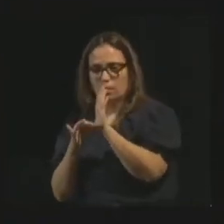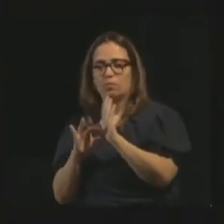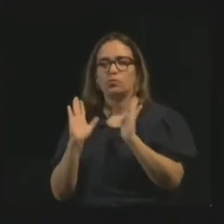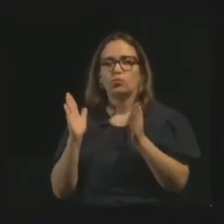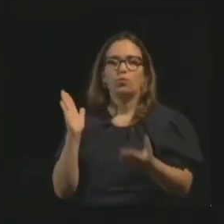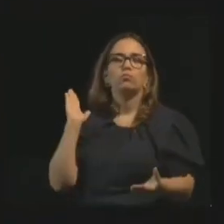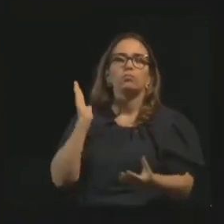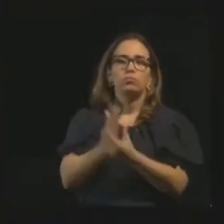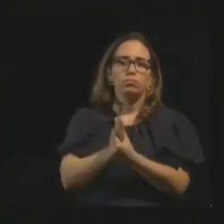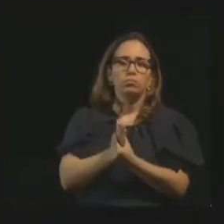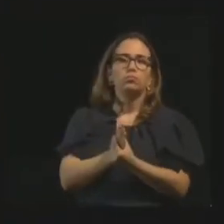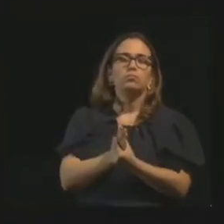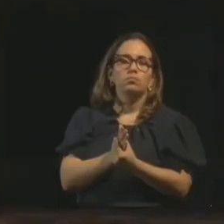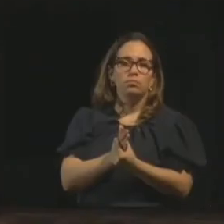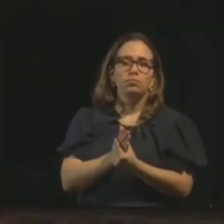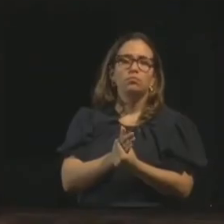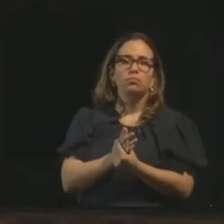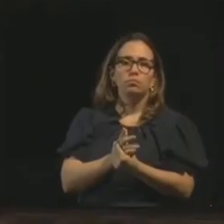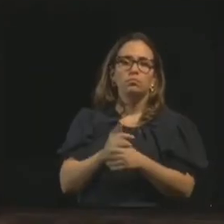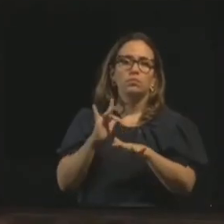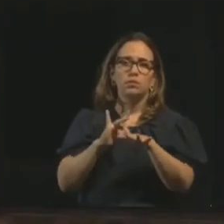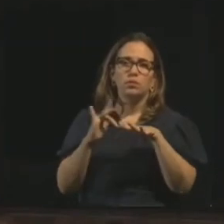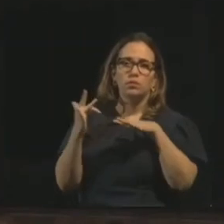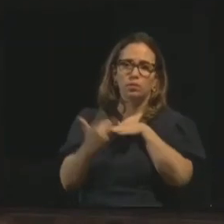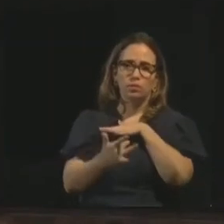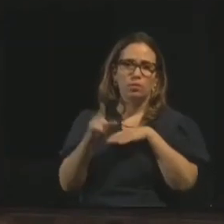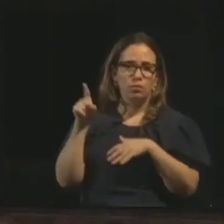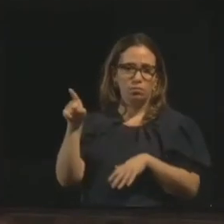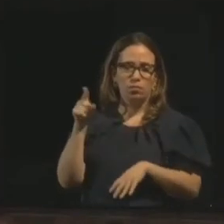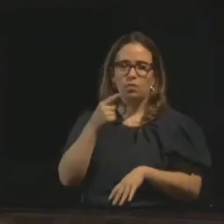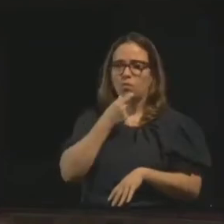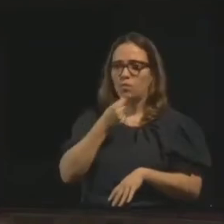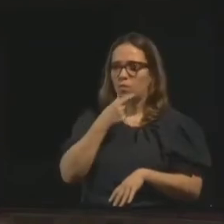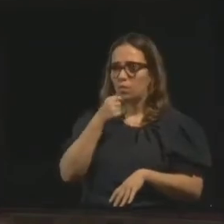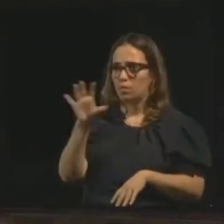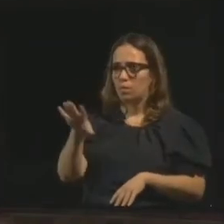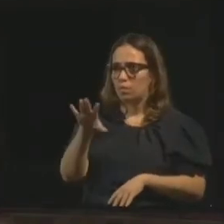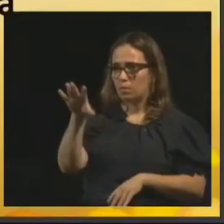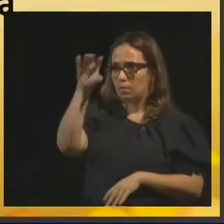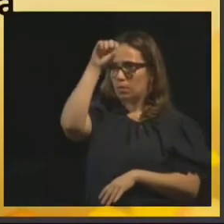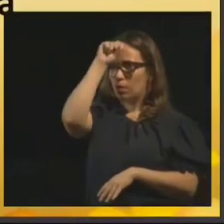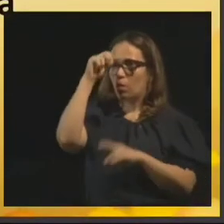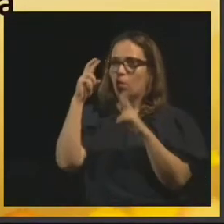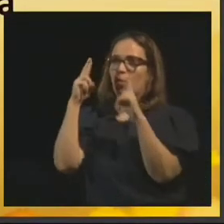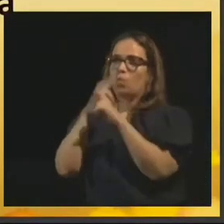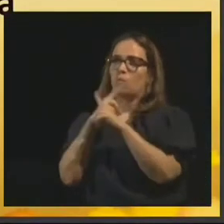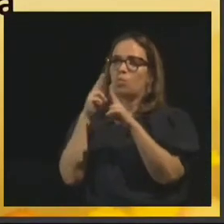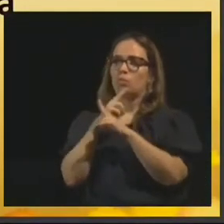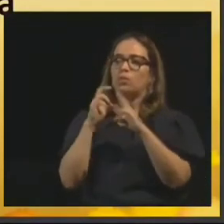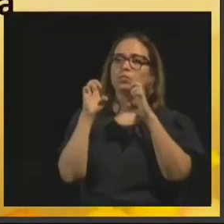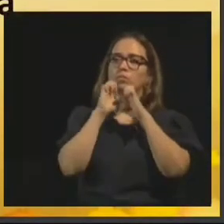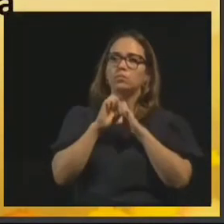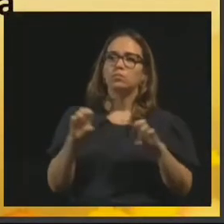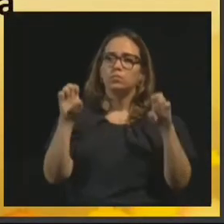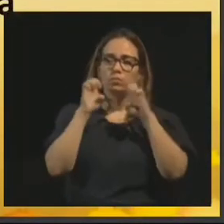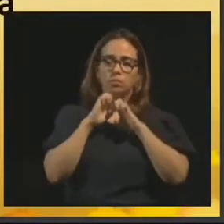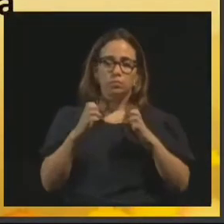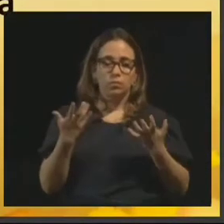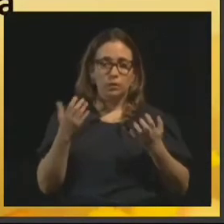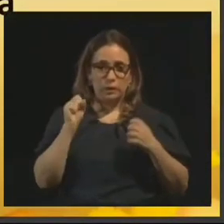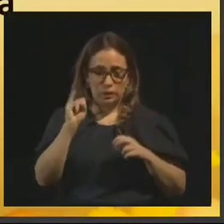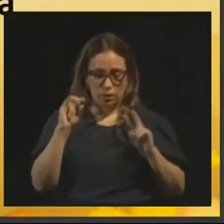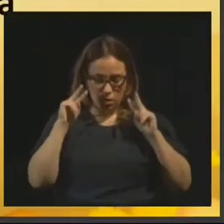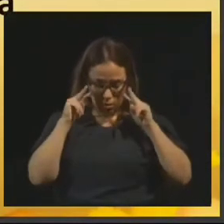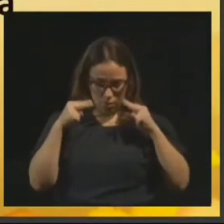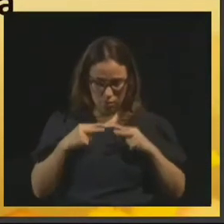criminal de um desses médios de redes sociais. Necessidades urgentes? Evangelizar-se. A reforma íntima